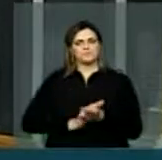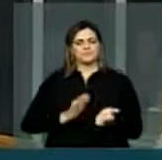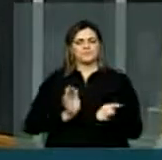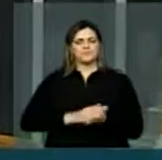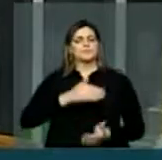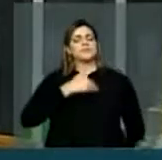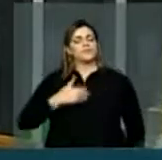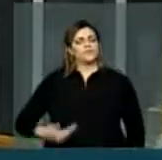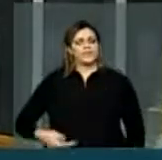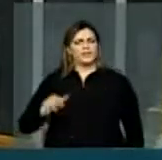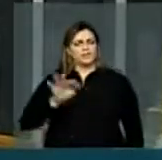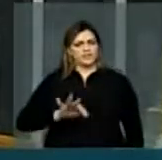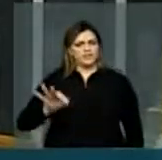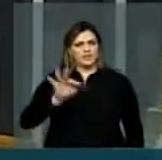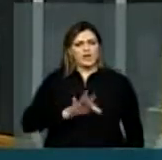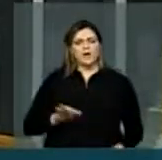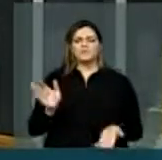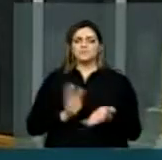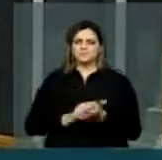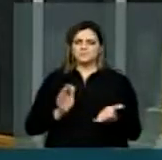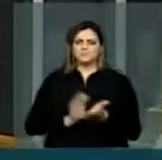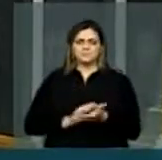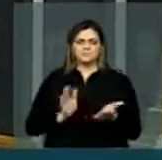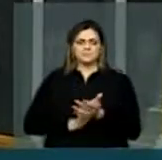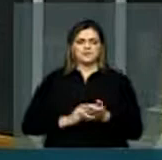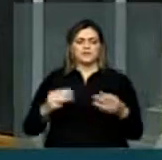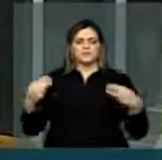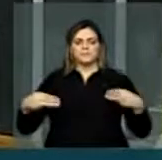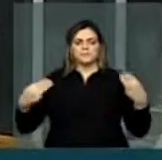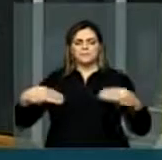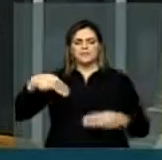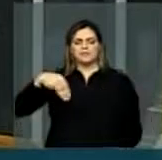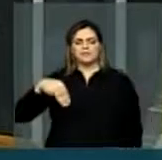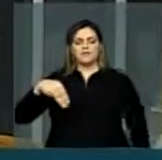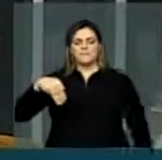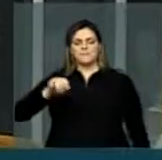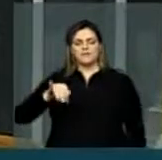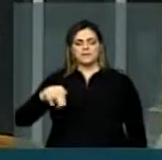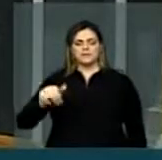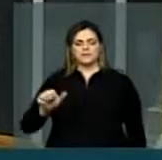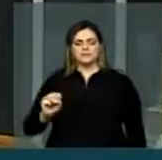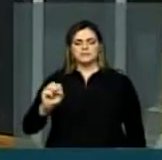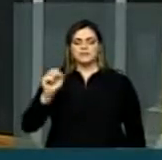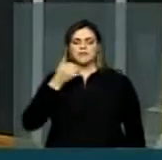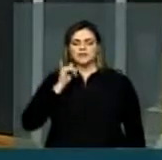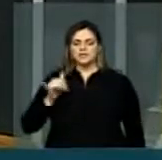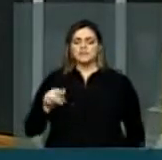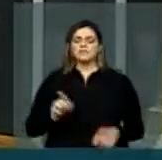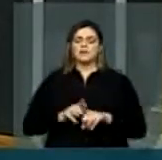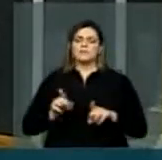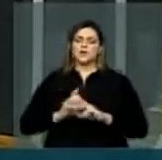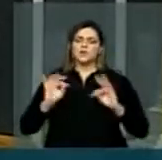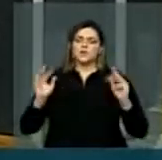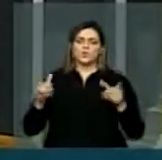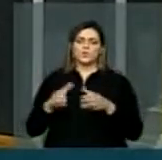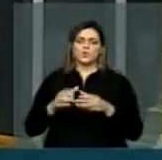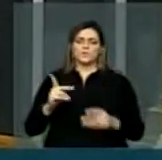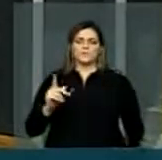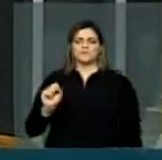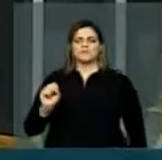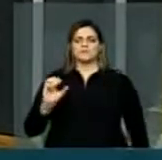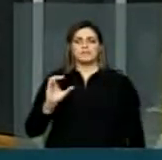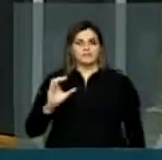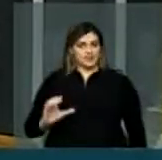do governo federal, parabenizar o Ministério das Minas e Energias, e parabenizar em nome de toda a bancada do Partido Social Cristão, do